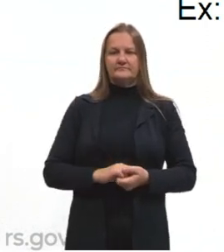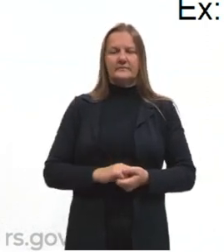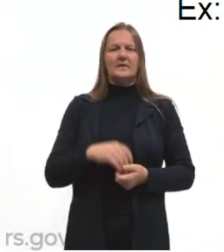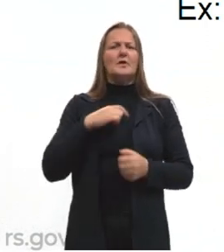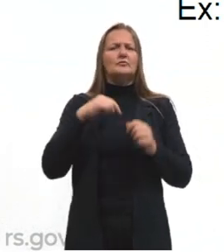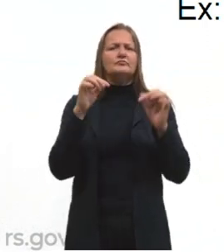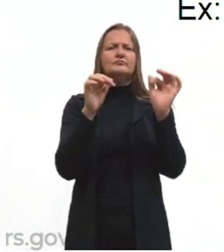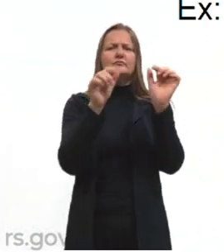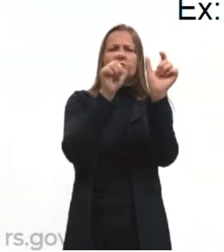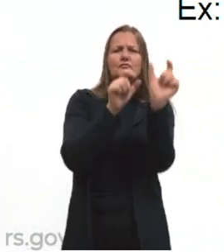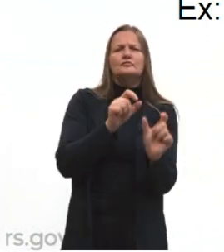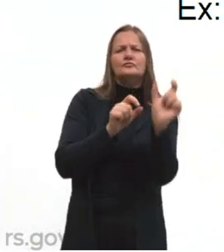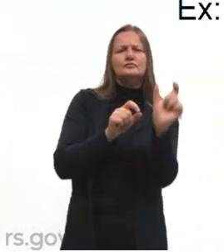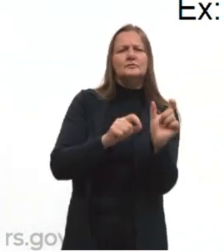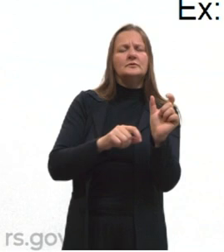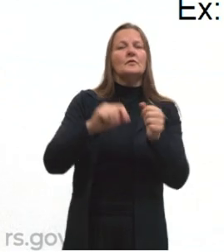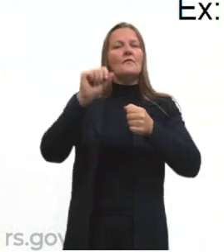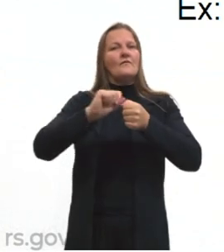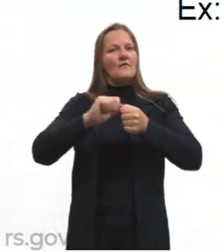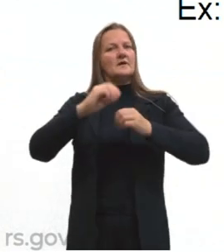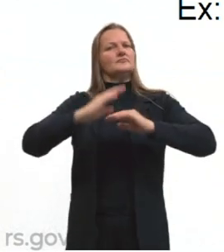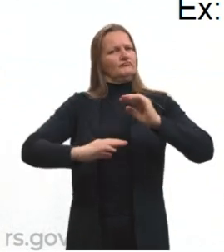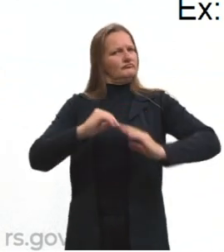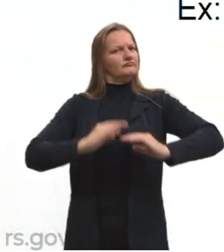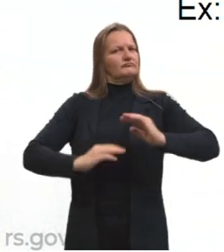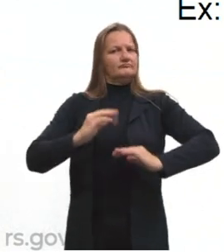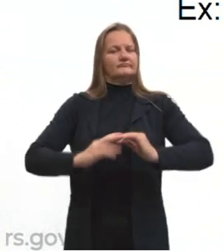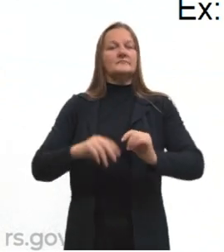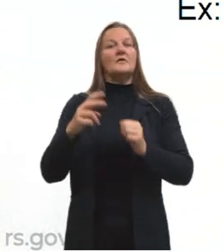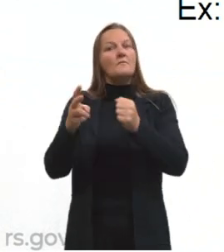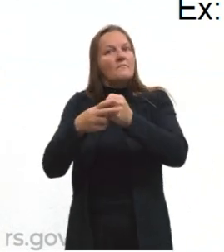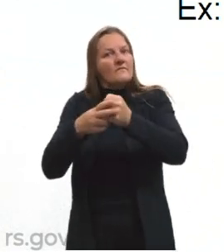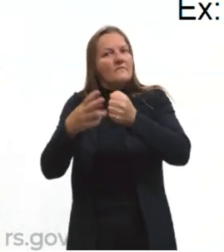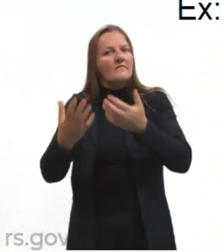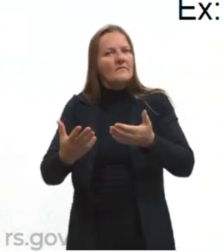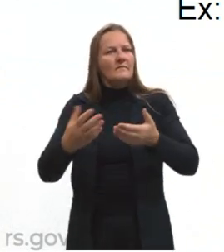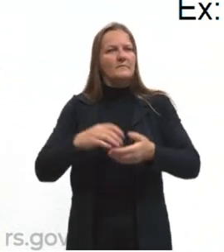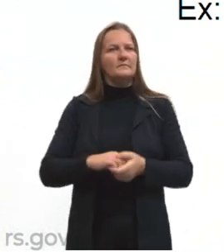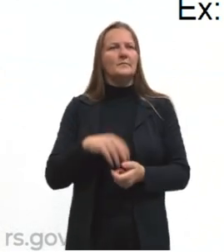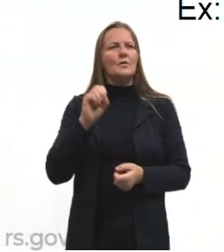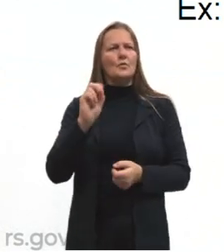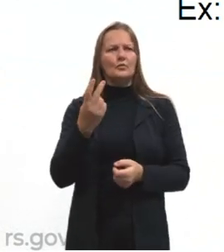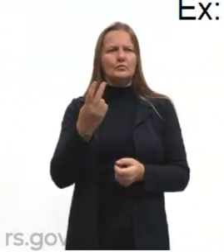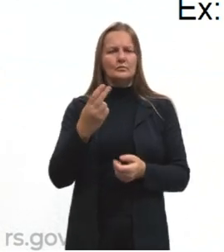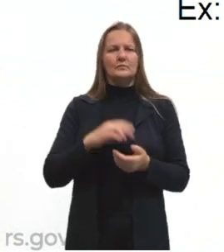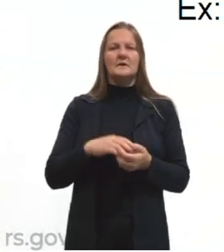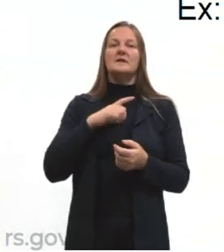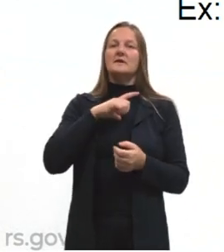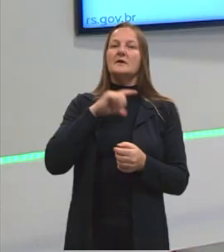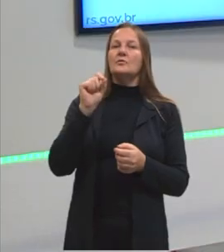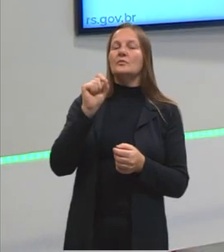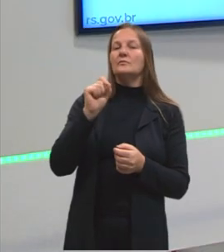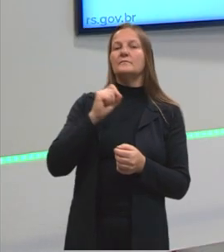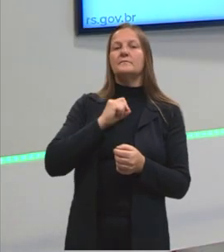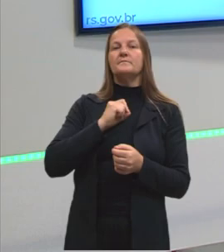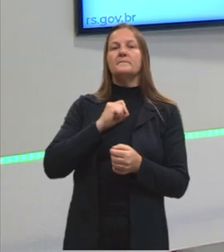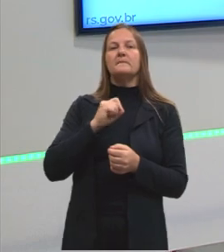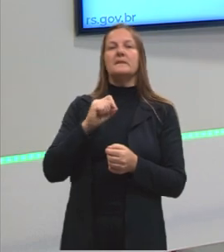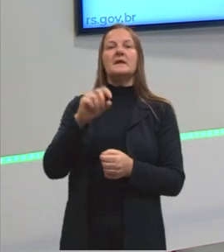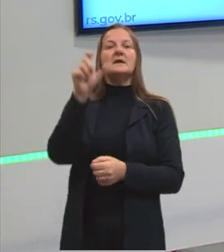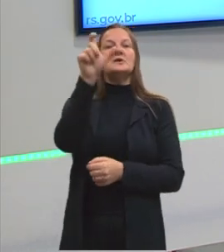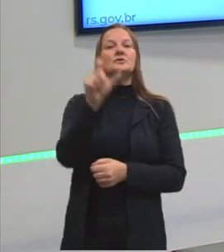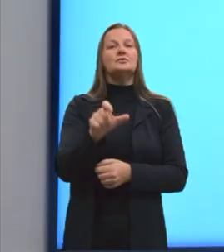frase é quem faz a ação do nosso verbo. Ou seja, ele vai ser o que a gente chama de